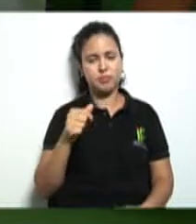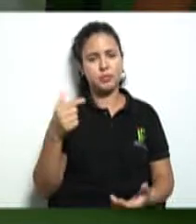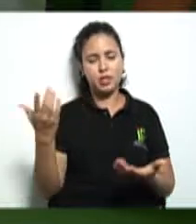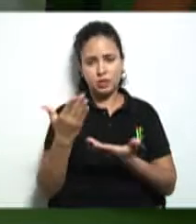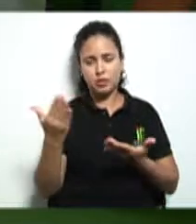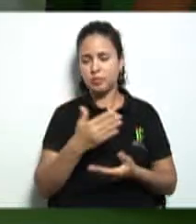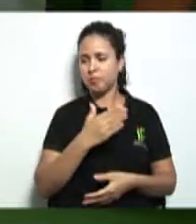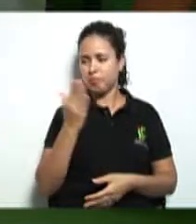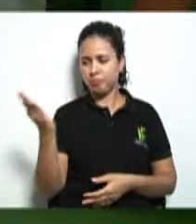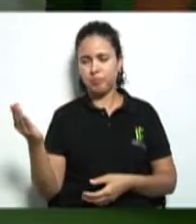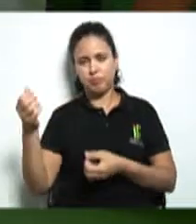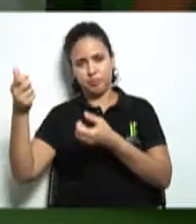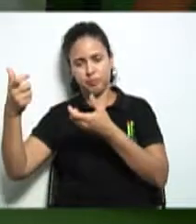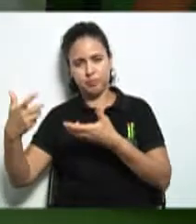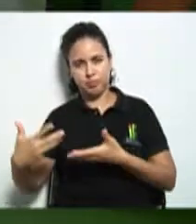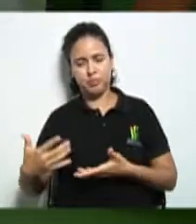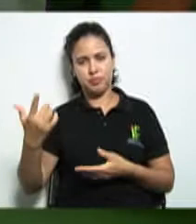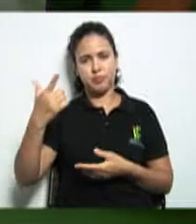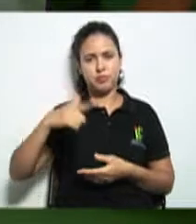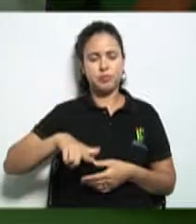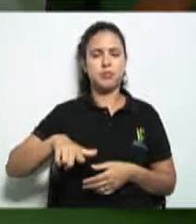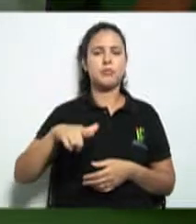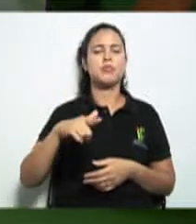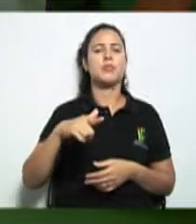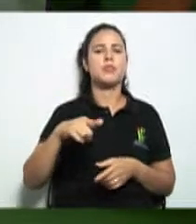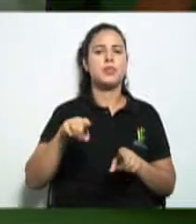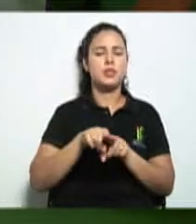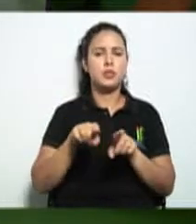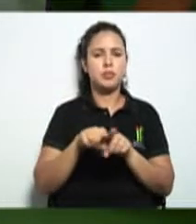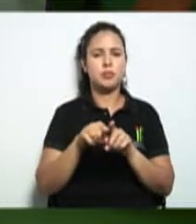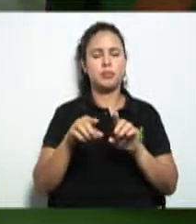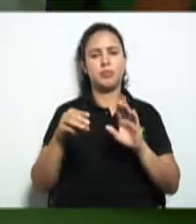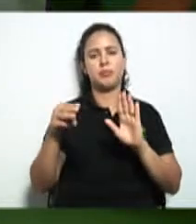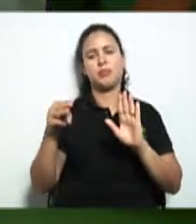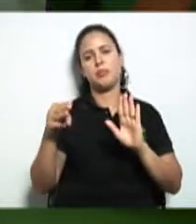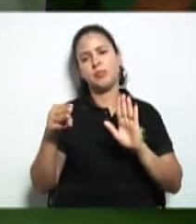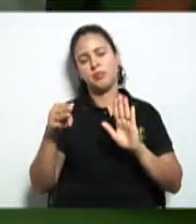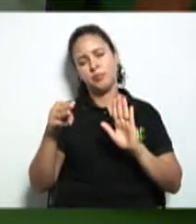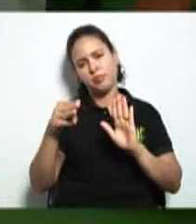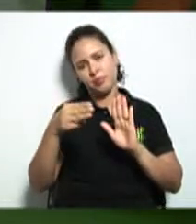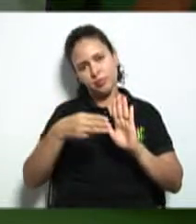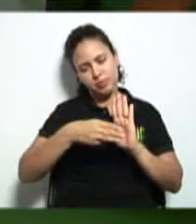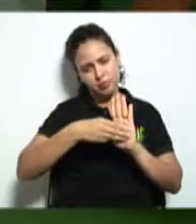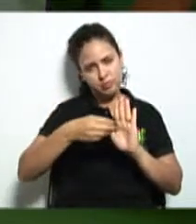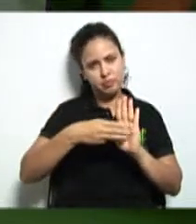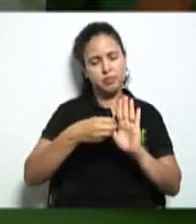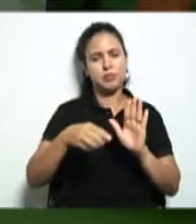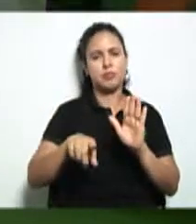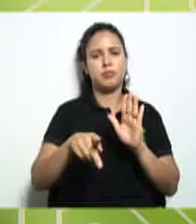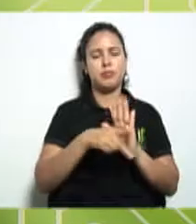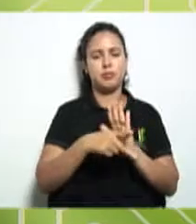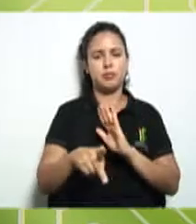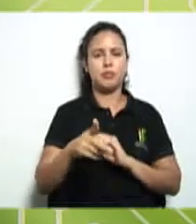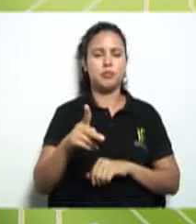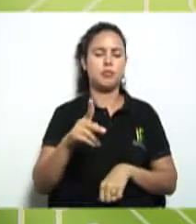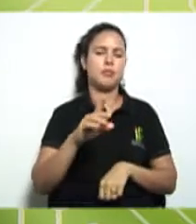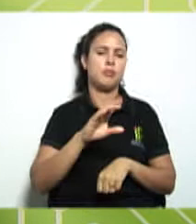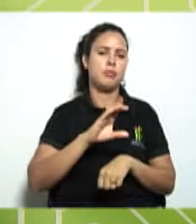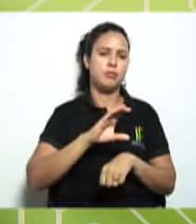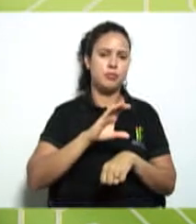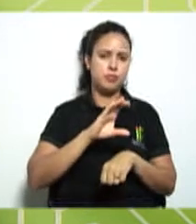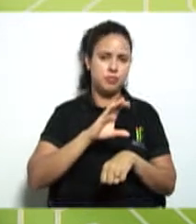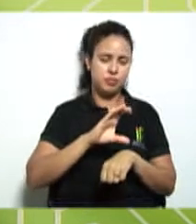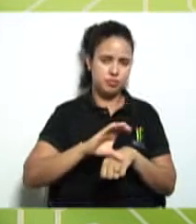a sua apresentação e também vai falar sobre a nossa emenda do curso, sobre os conteúdos que nós vamos estar